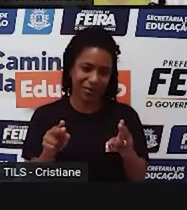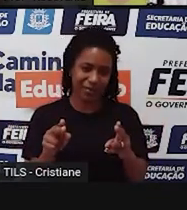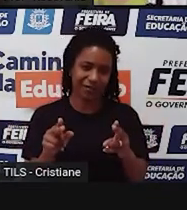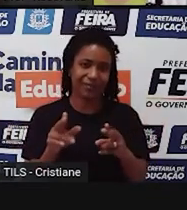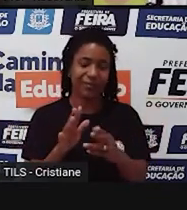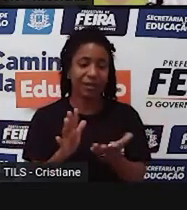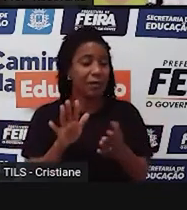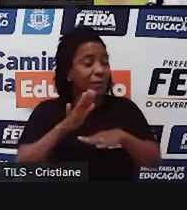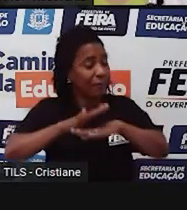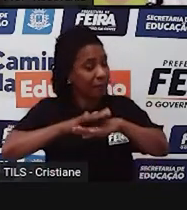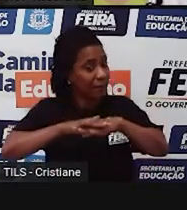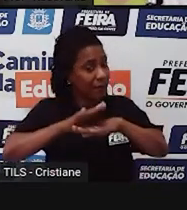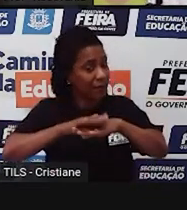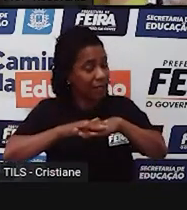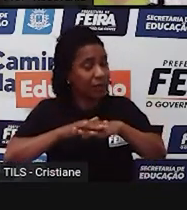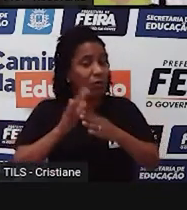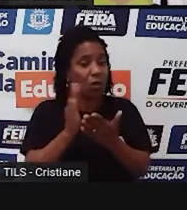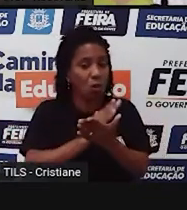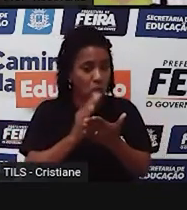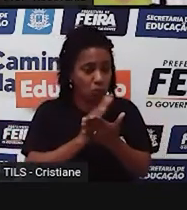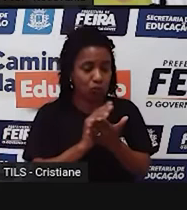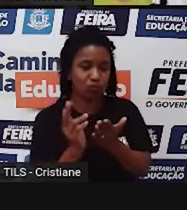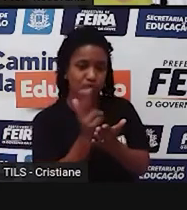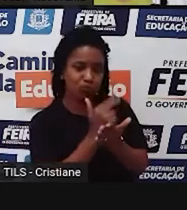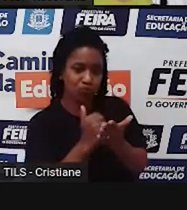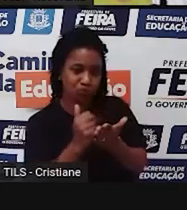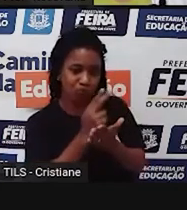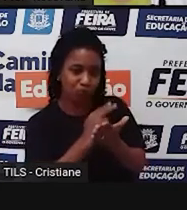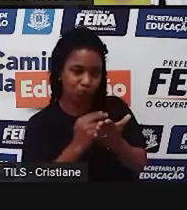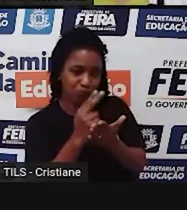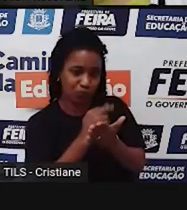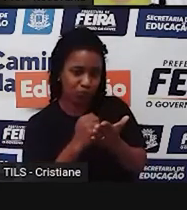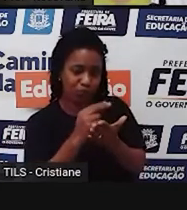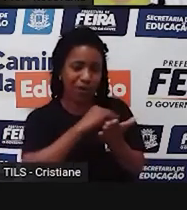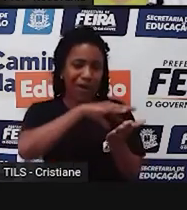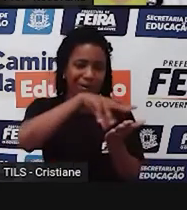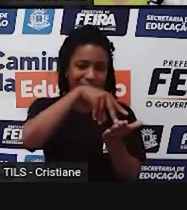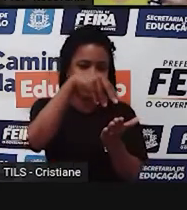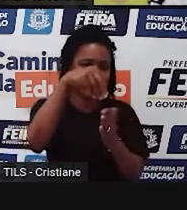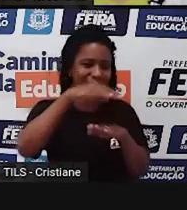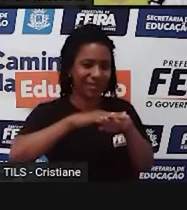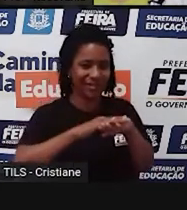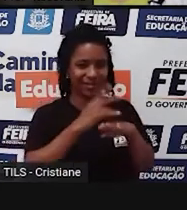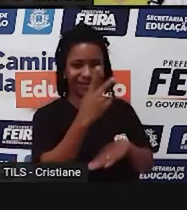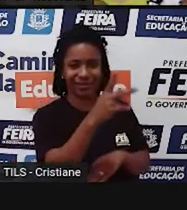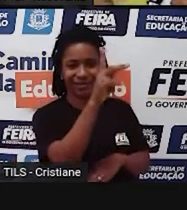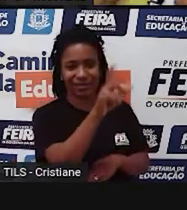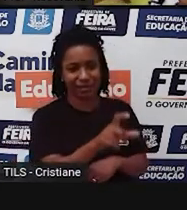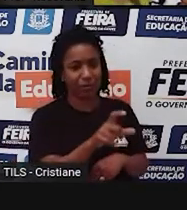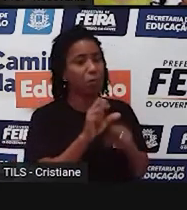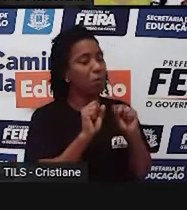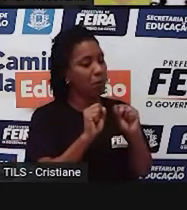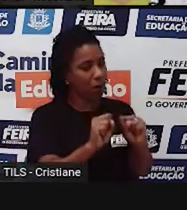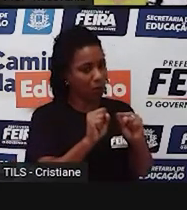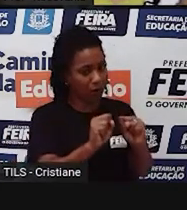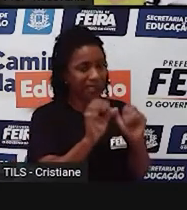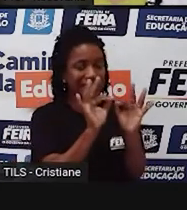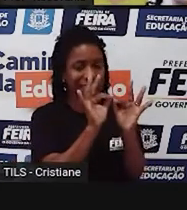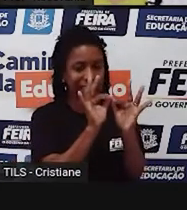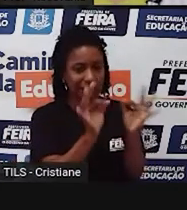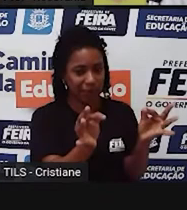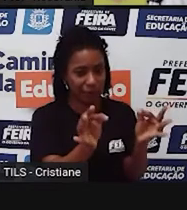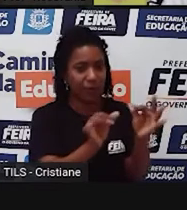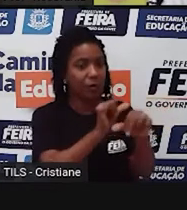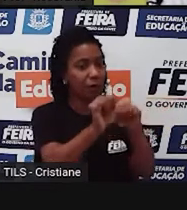artística em alguns casos, quando aquilo não vai interferir na informação, né, digamos assim, de outros